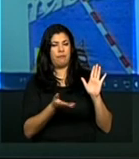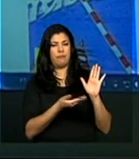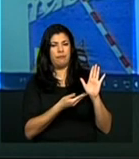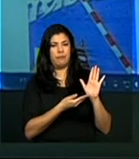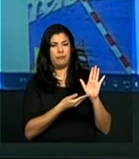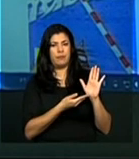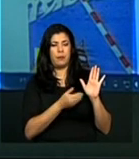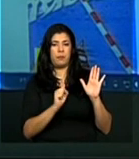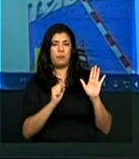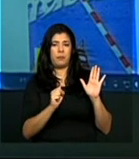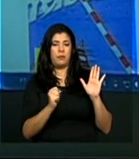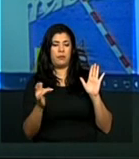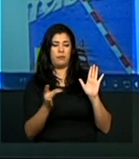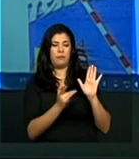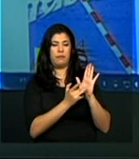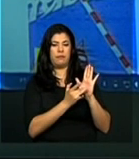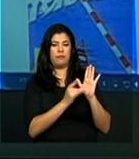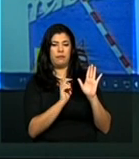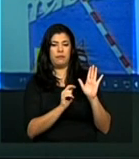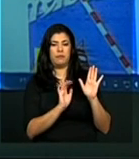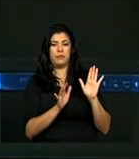Não, pode clicar aí, pode clicar aí.